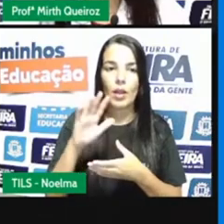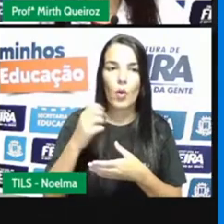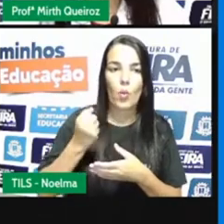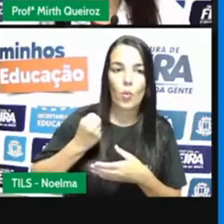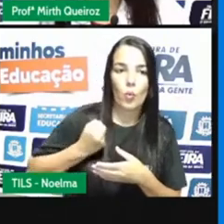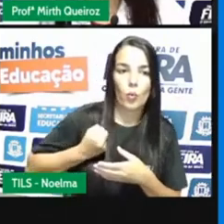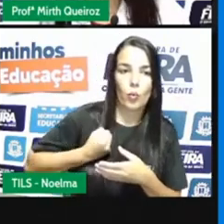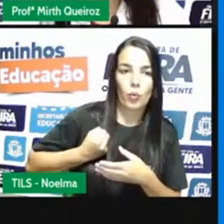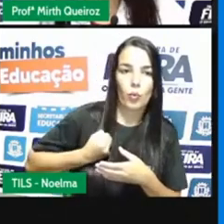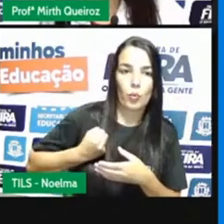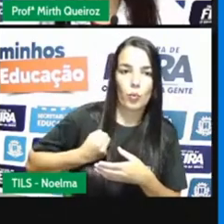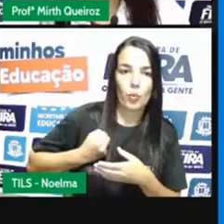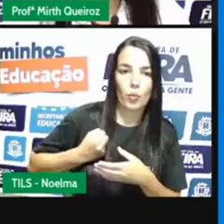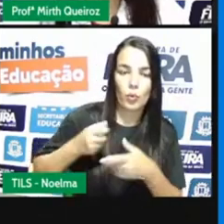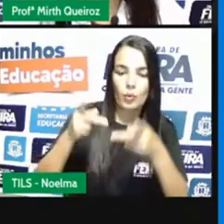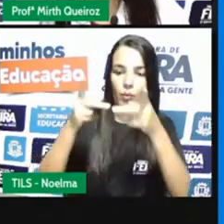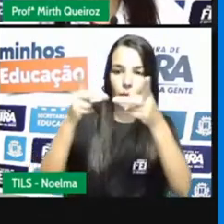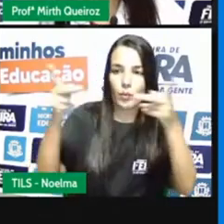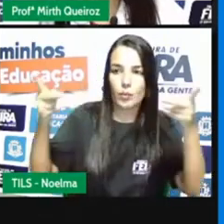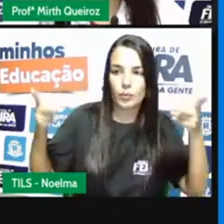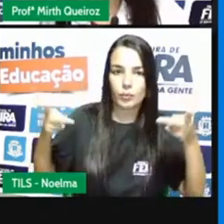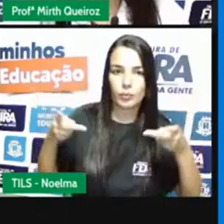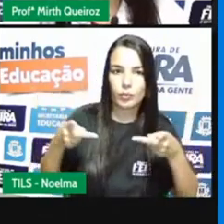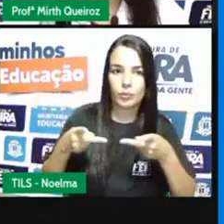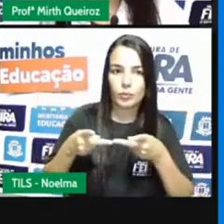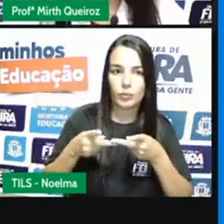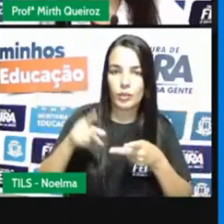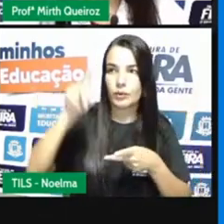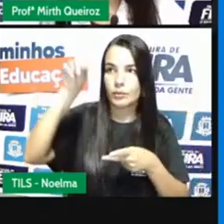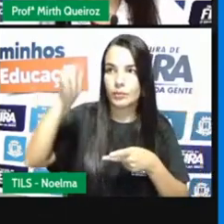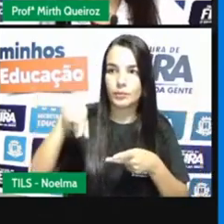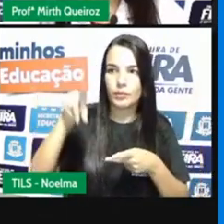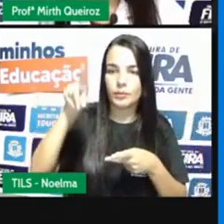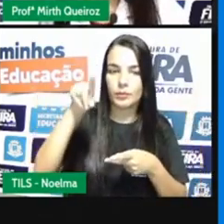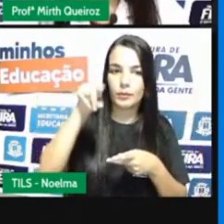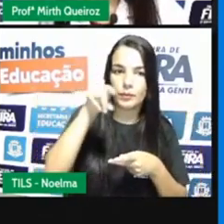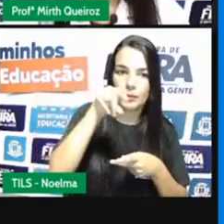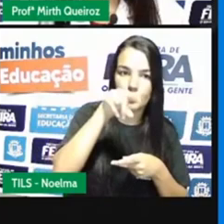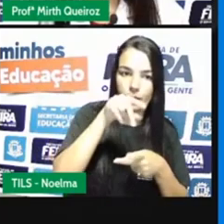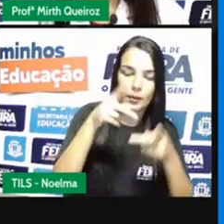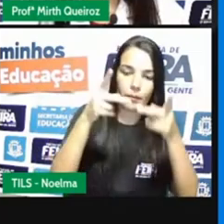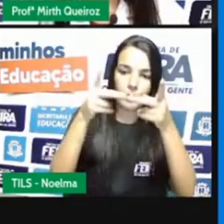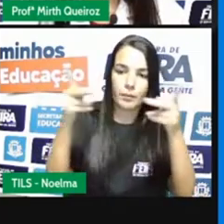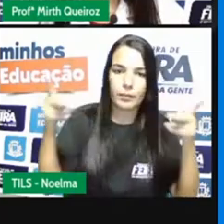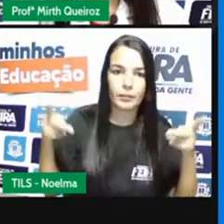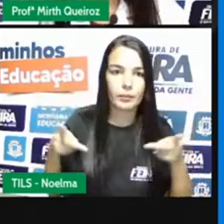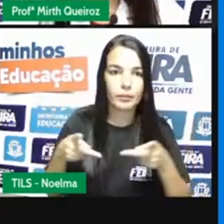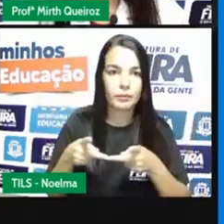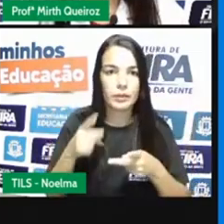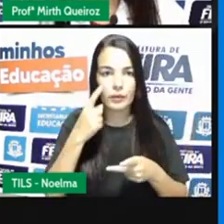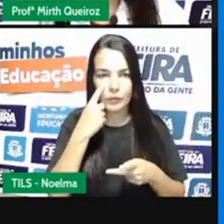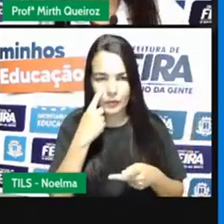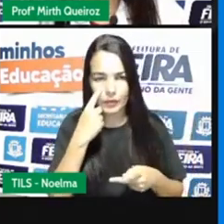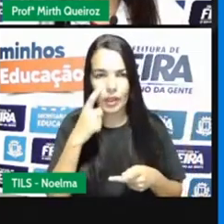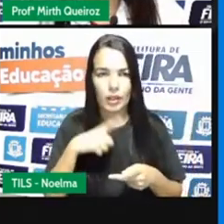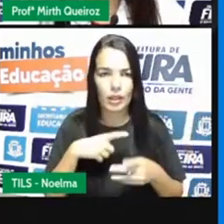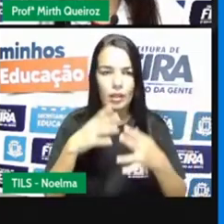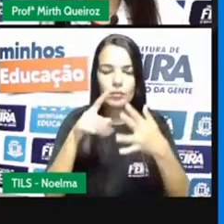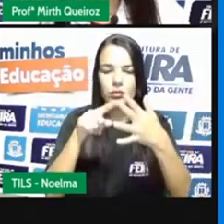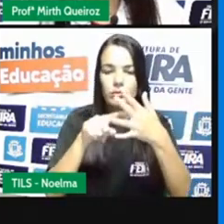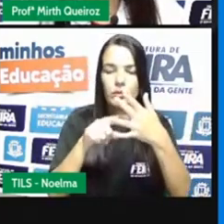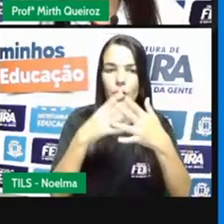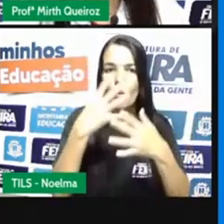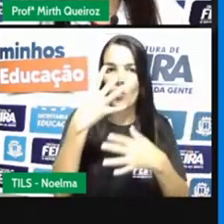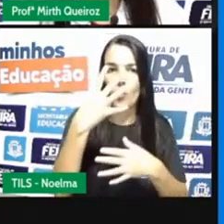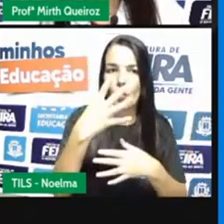Essa pizza aqui, que é o gráfico de pizza, né? Que a gente vai lembrar do gráfico que a gente já estudou. Ele foi dividido, ó. Um foi dividido em quatro partes.